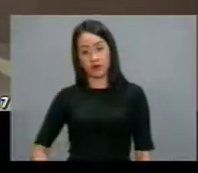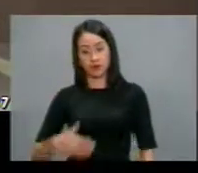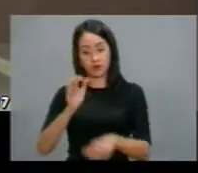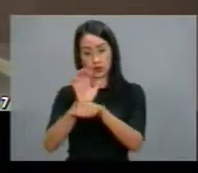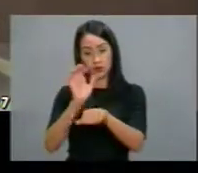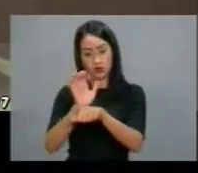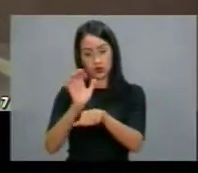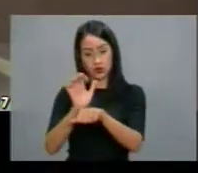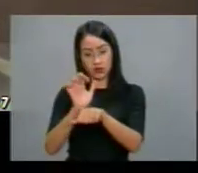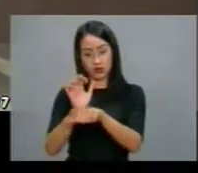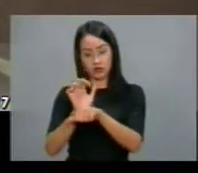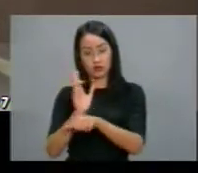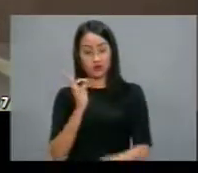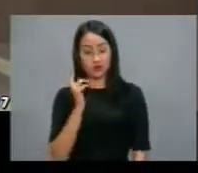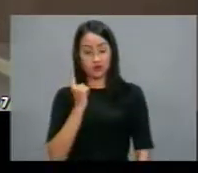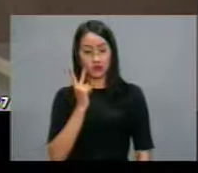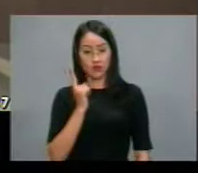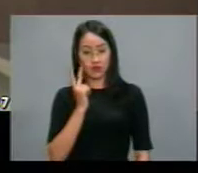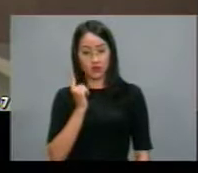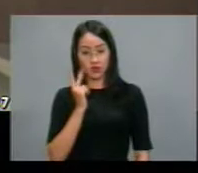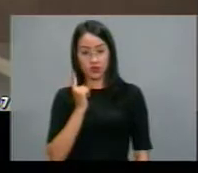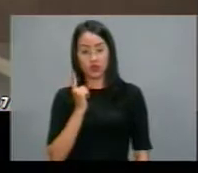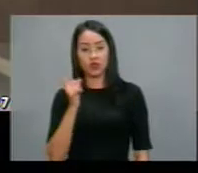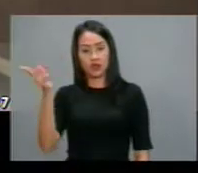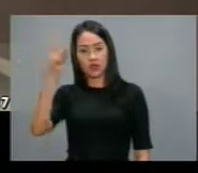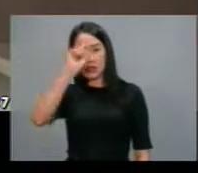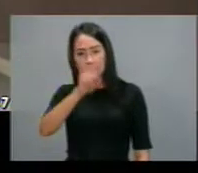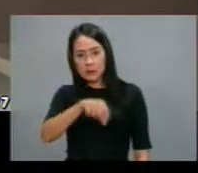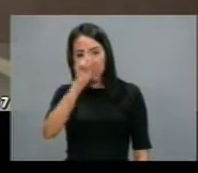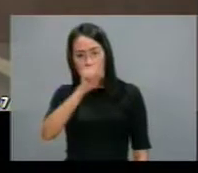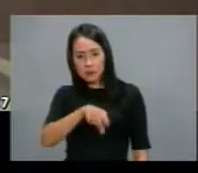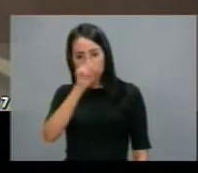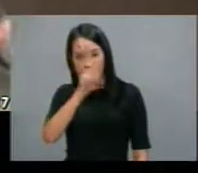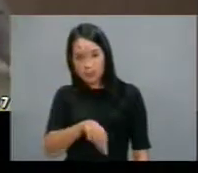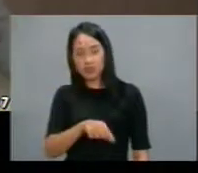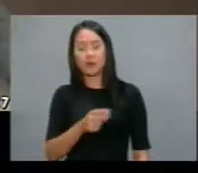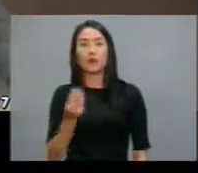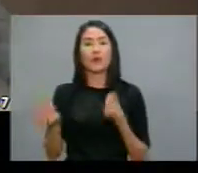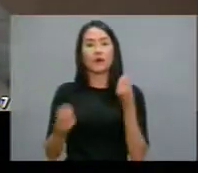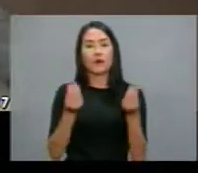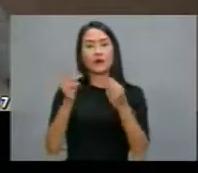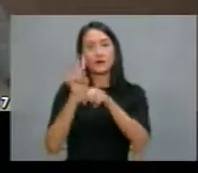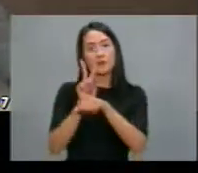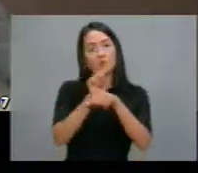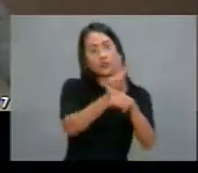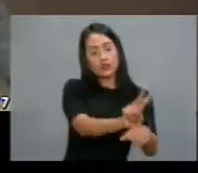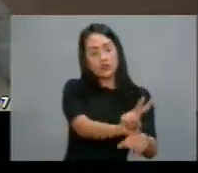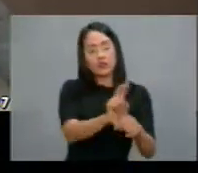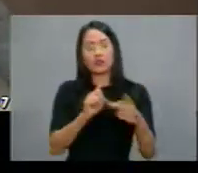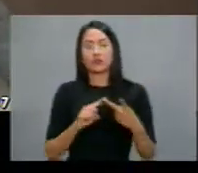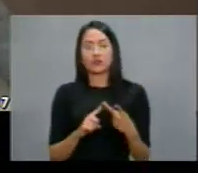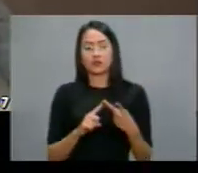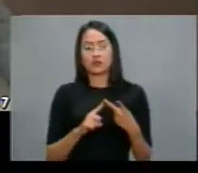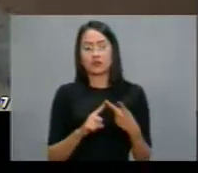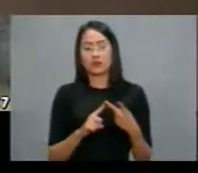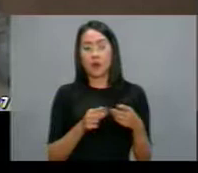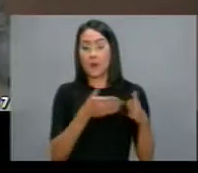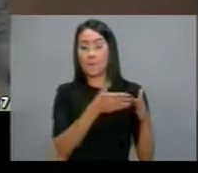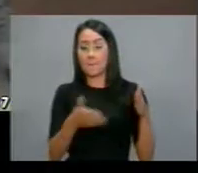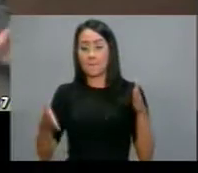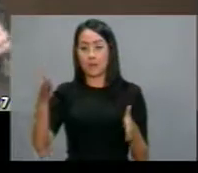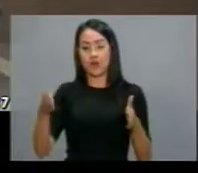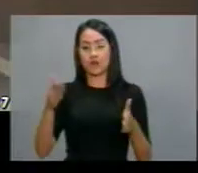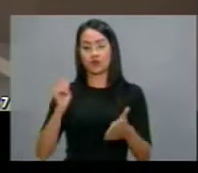que, em última instância, dão as palavras sobre financiamento, dilatação do prazo para